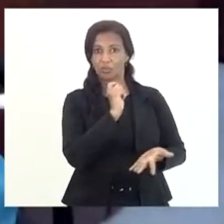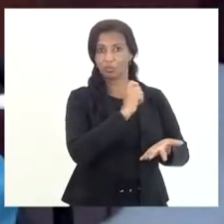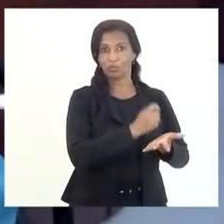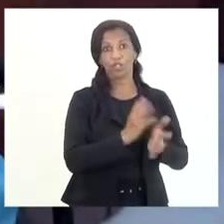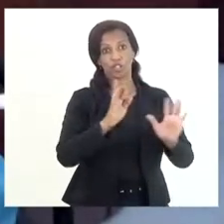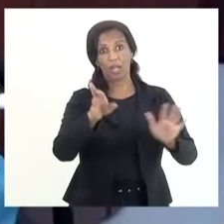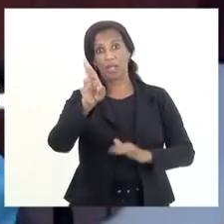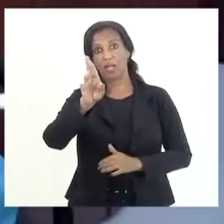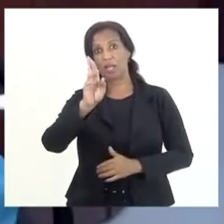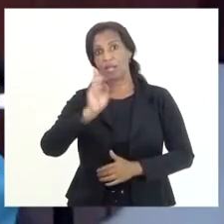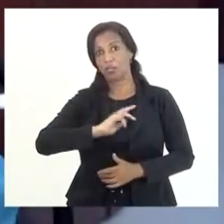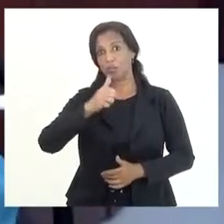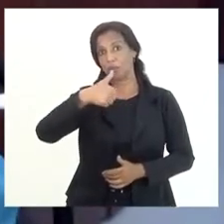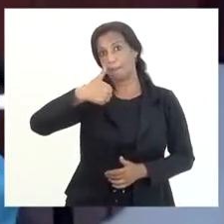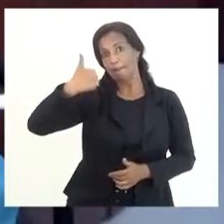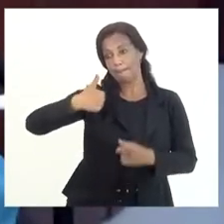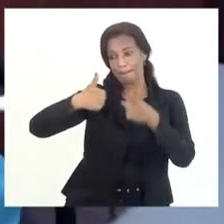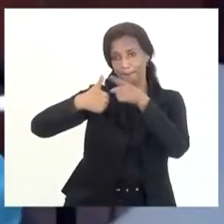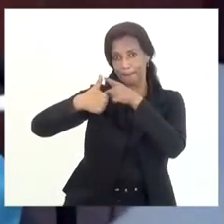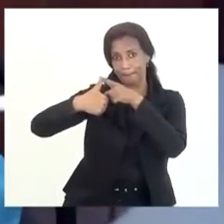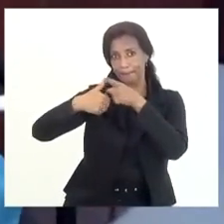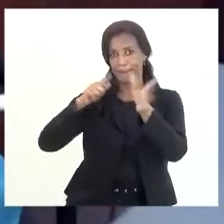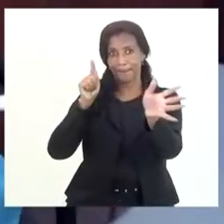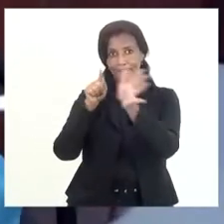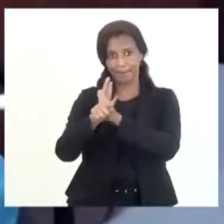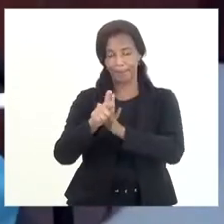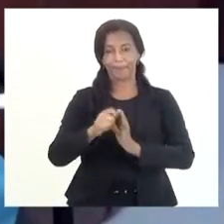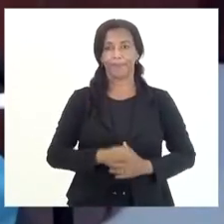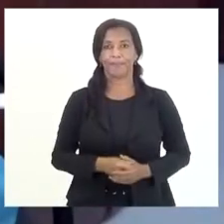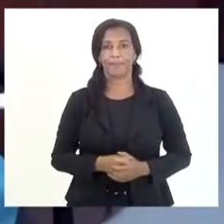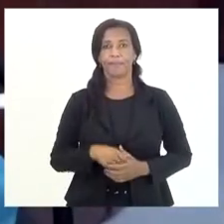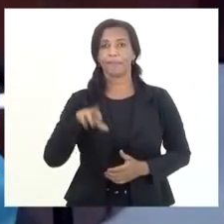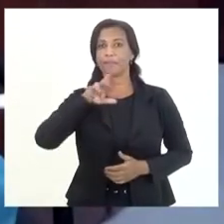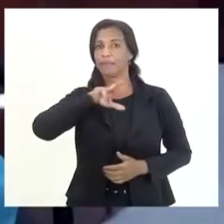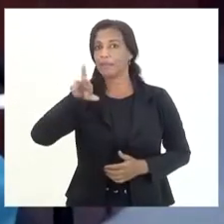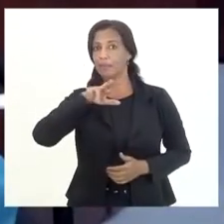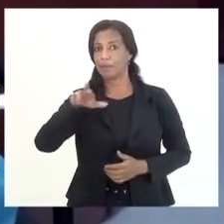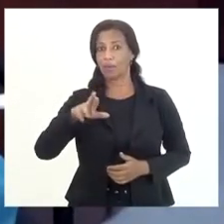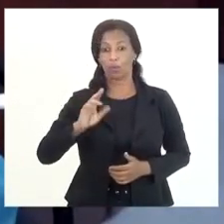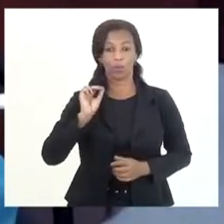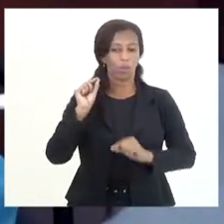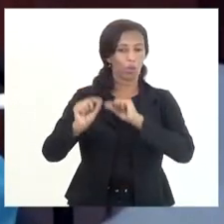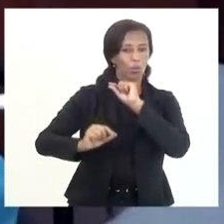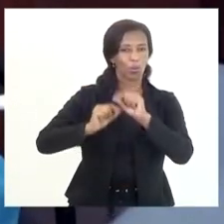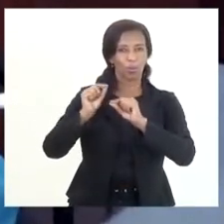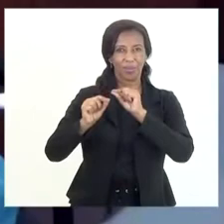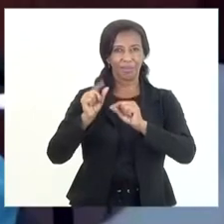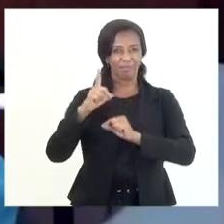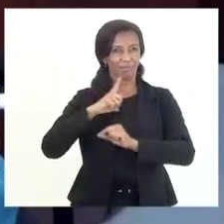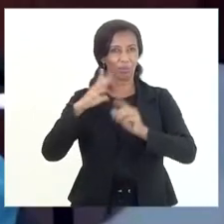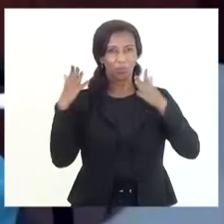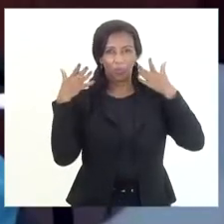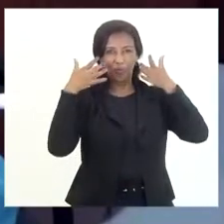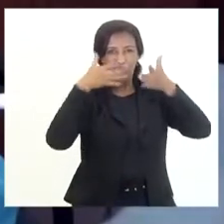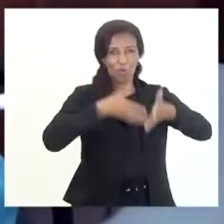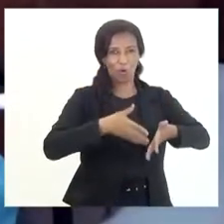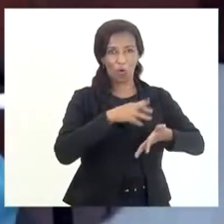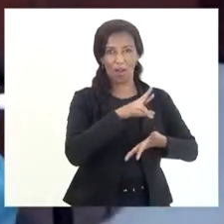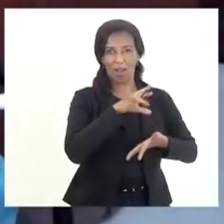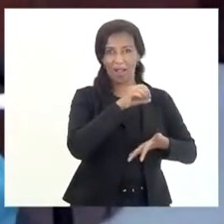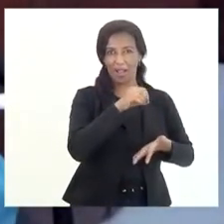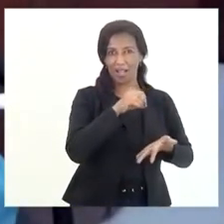responder a uma primeira pergunta, ele não é exatamente o que a gente tem como foco de crédito não